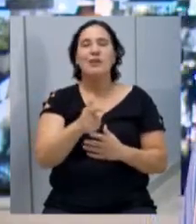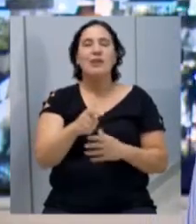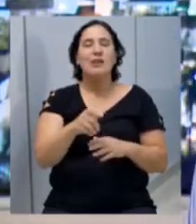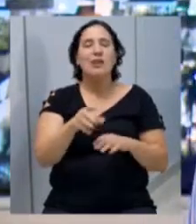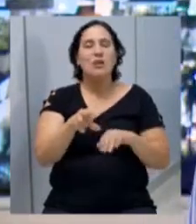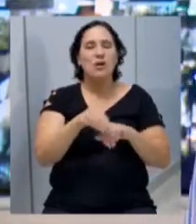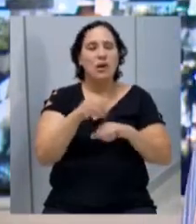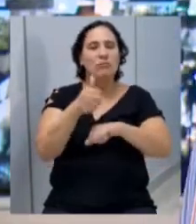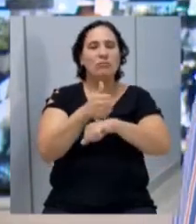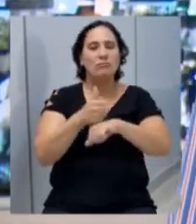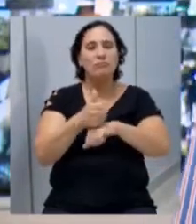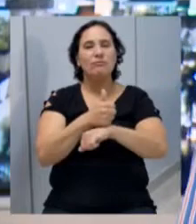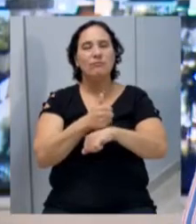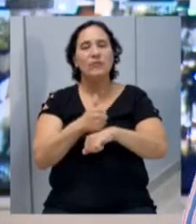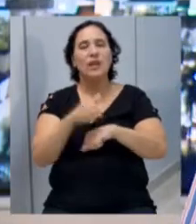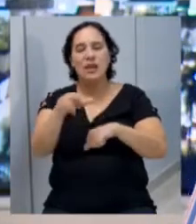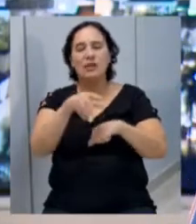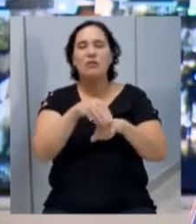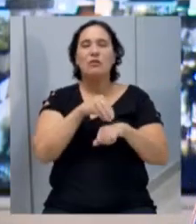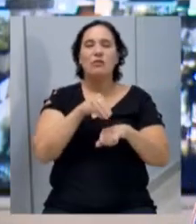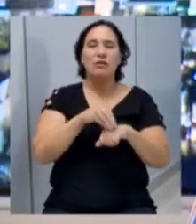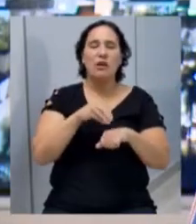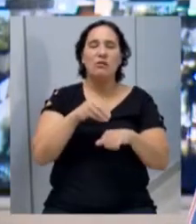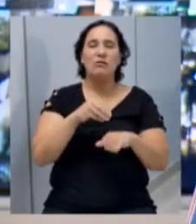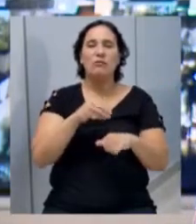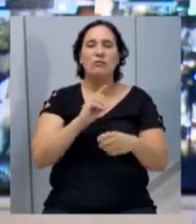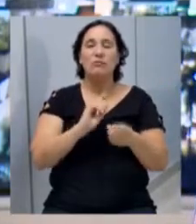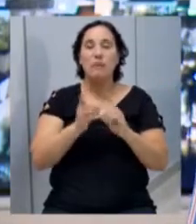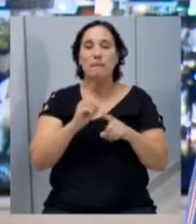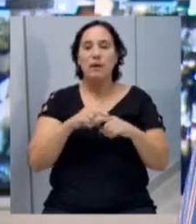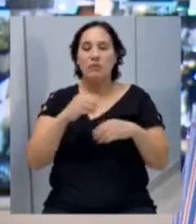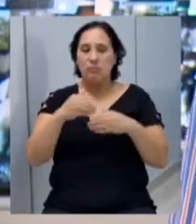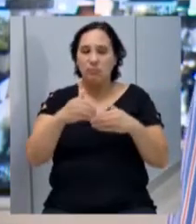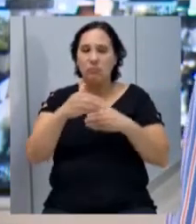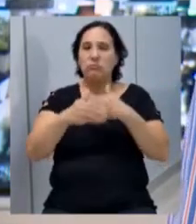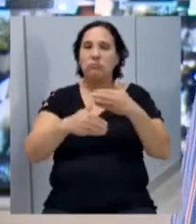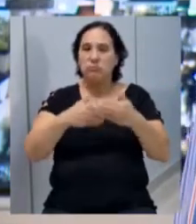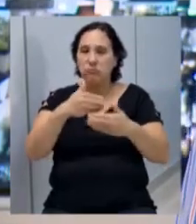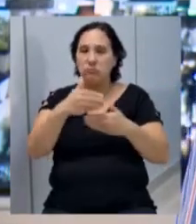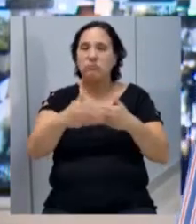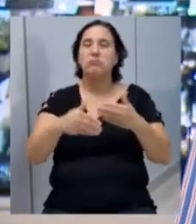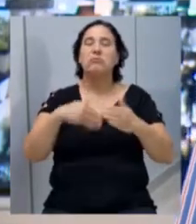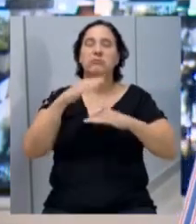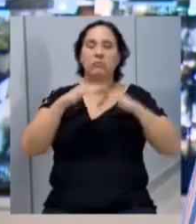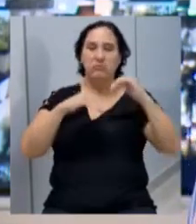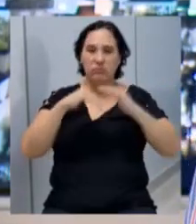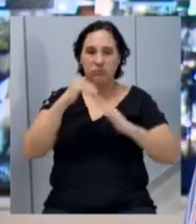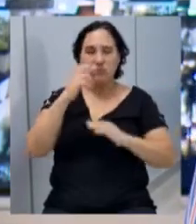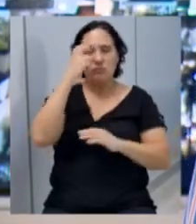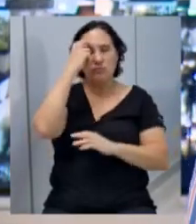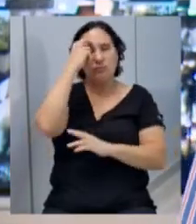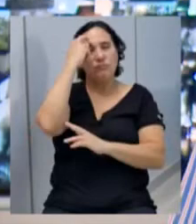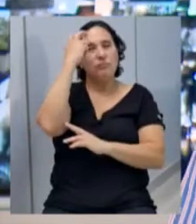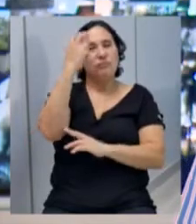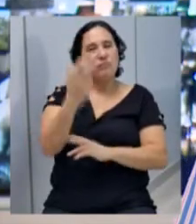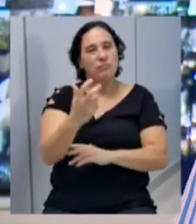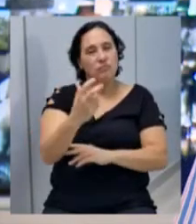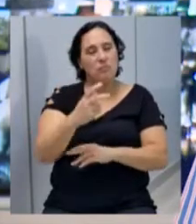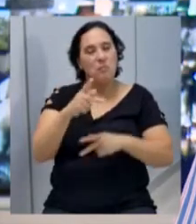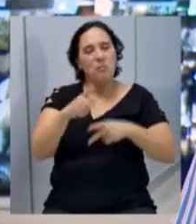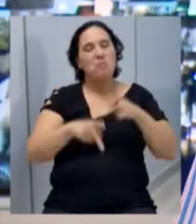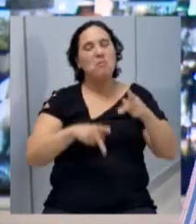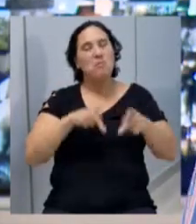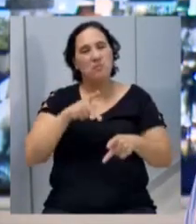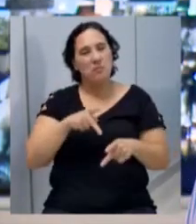conhecimento profissional, aquele conhecimento didático, mas com o passar do tempo desenvolvem a sua sabedoria popular popular